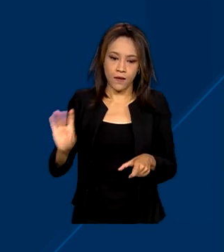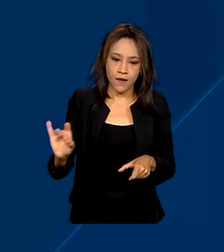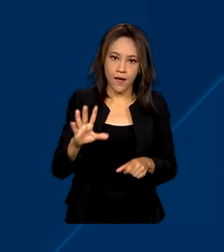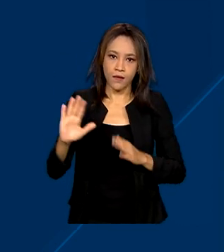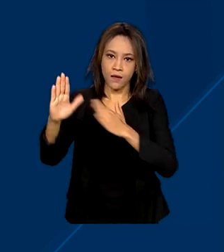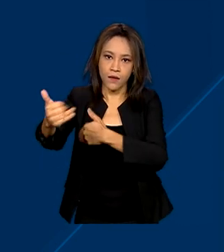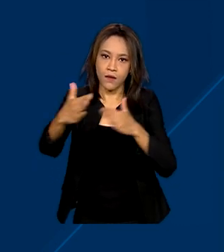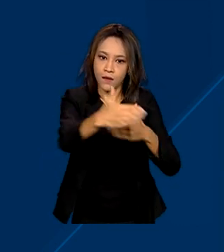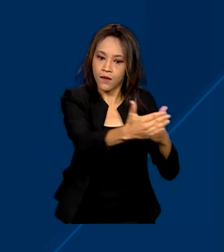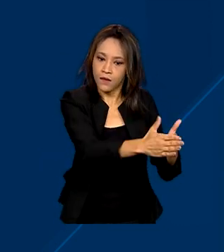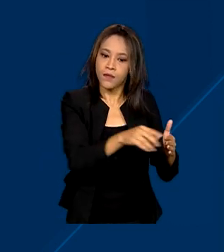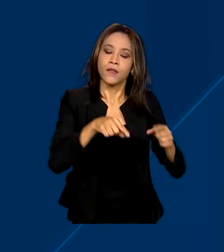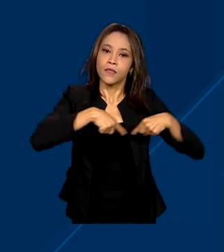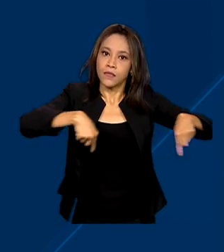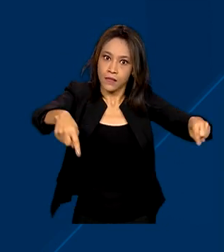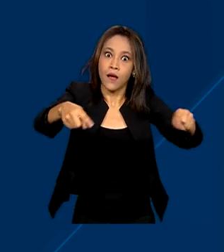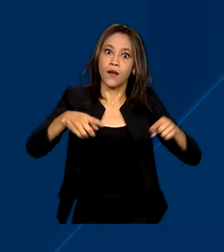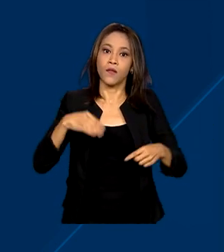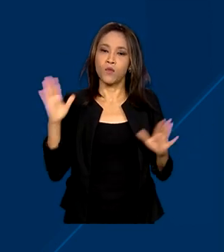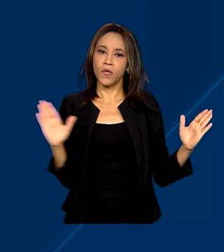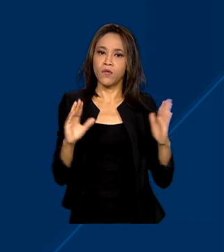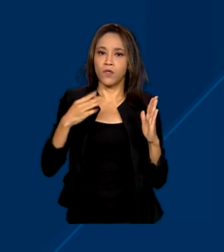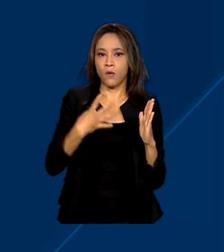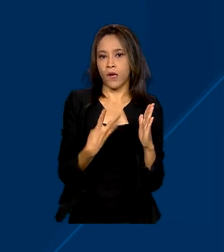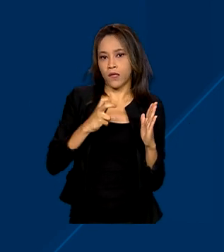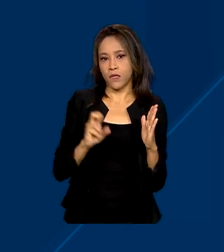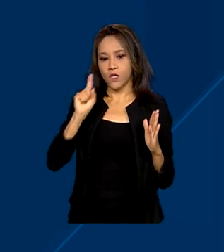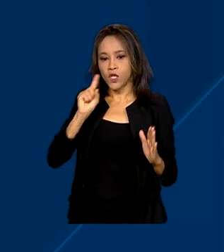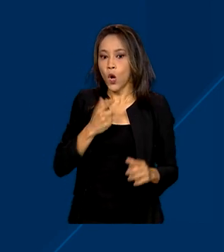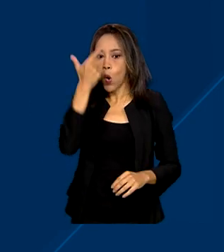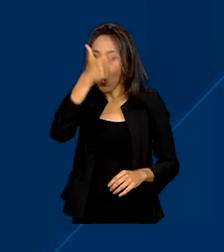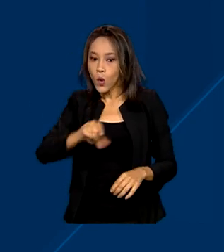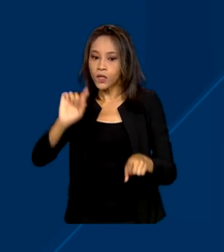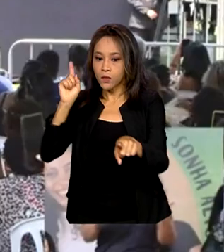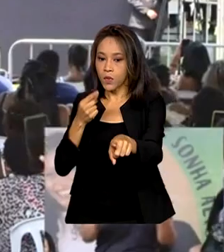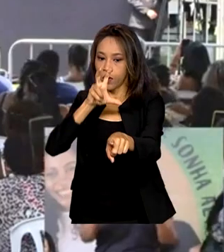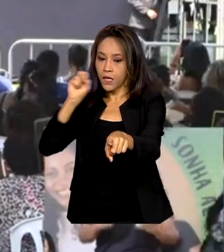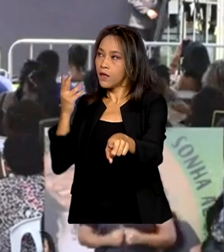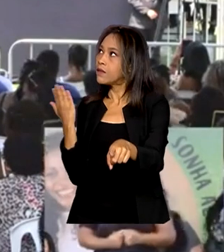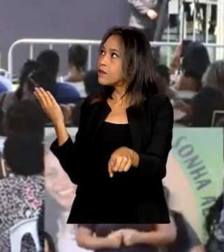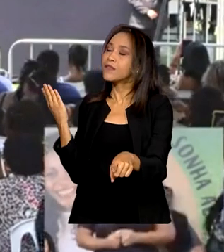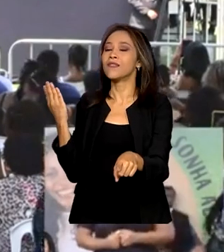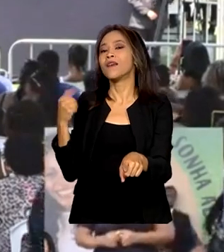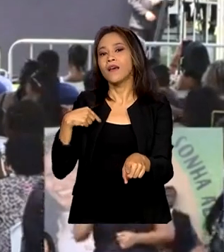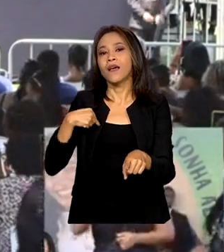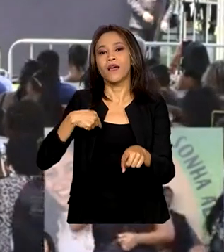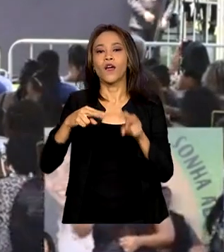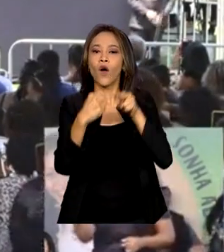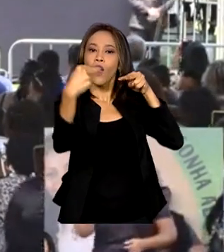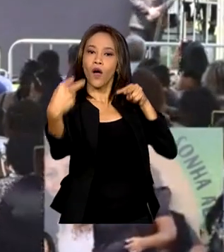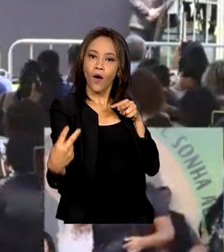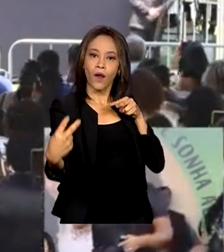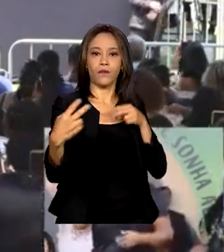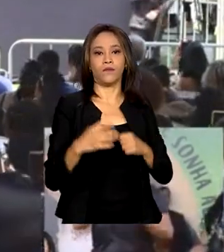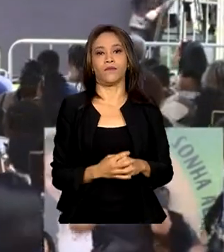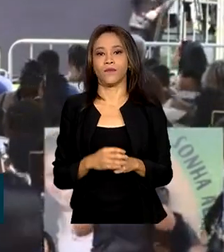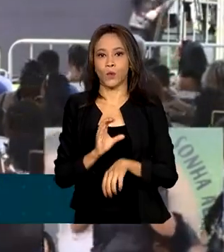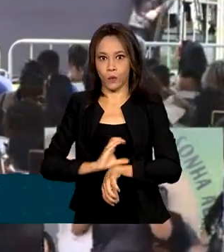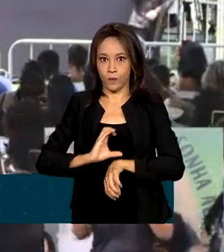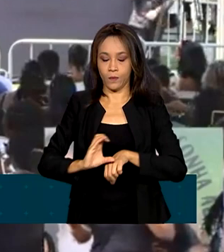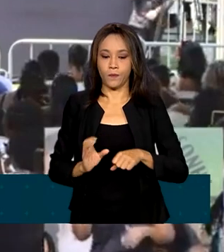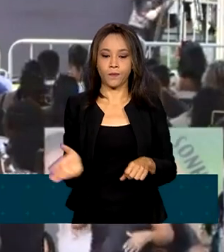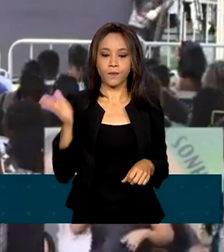dias. Outras 1.500 devem participar de oficinas online. Garantir as condições de